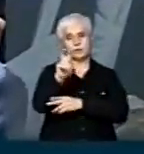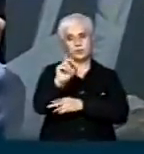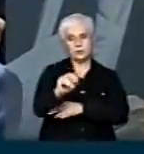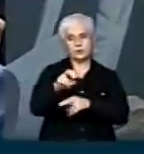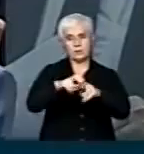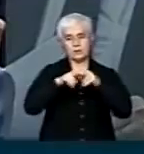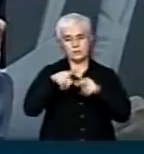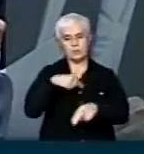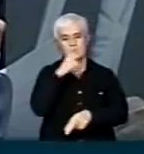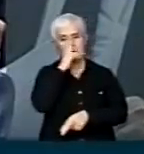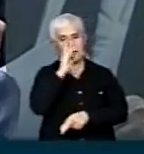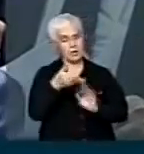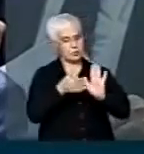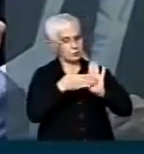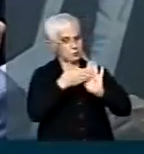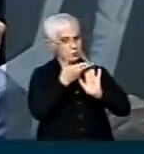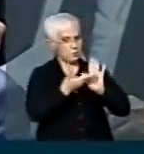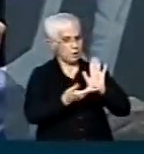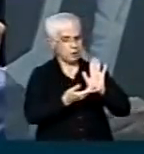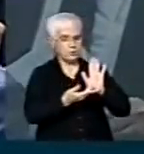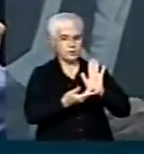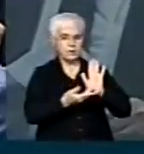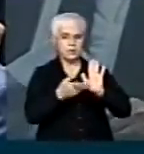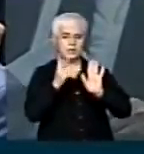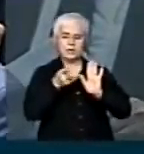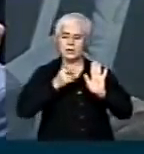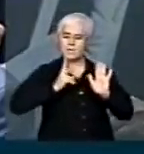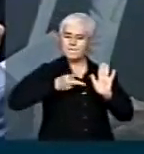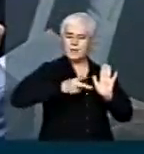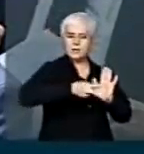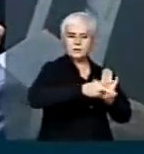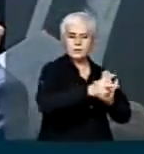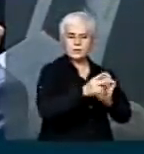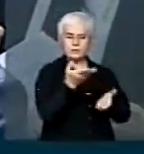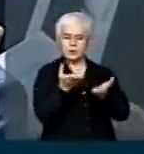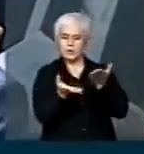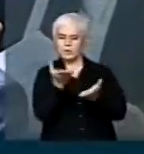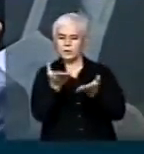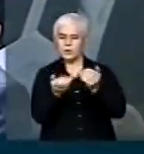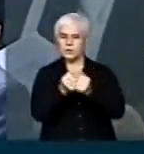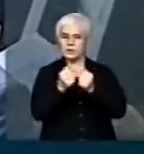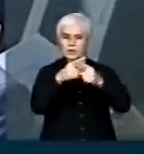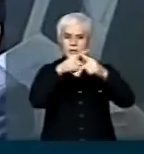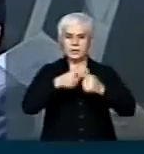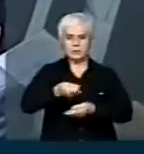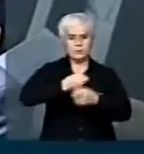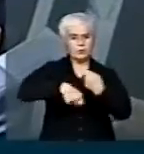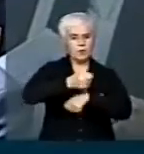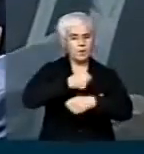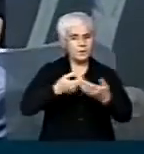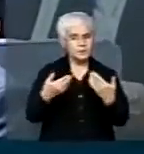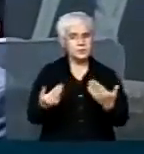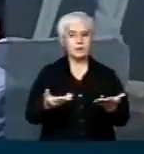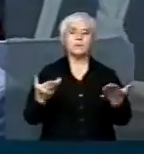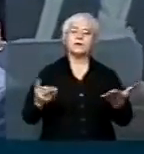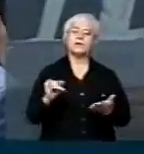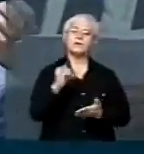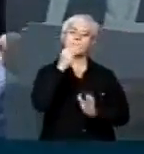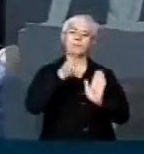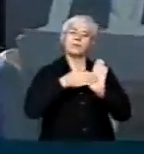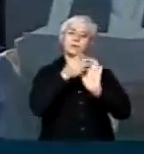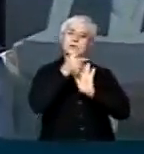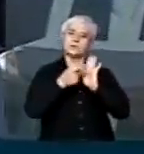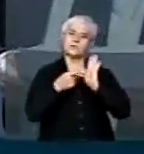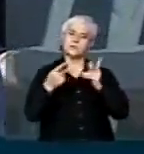é que nós achamos que esta proposta ela quer a manutenção do equilíbrio competitivo e é isso que propõe o